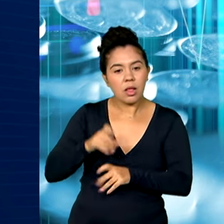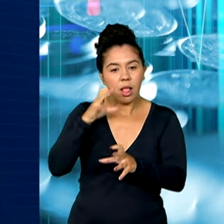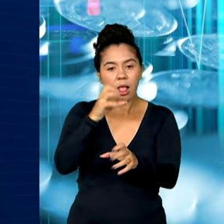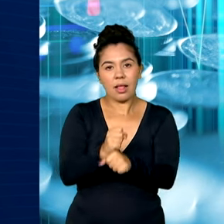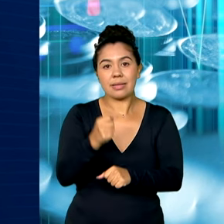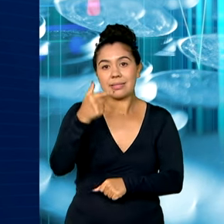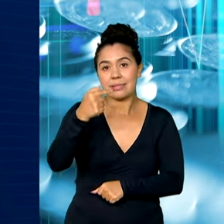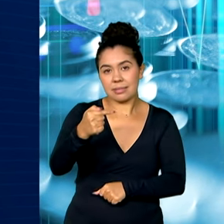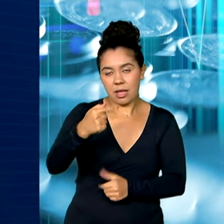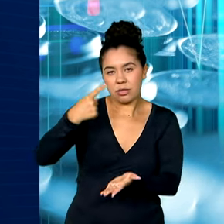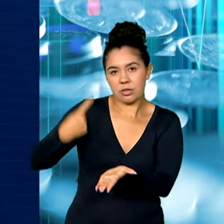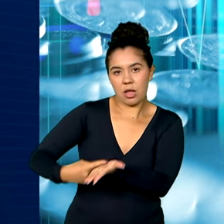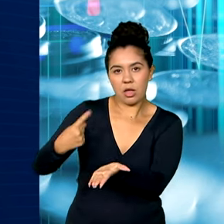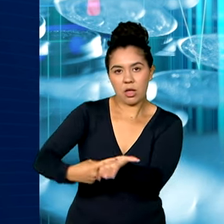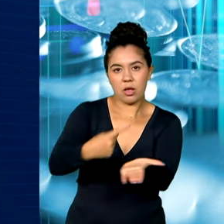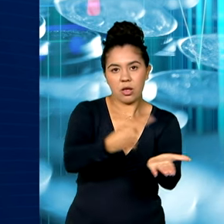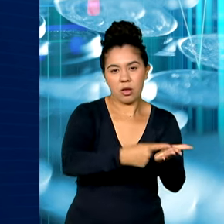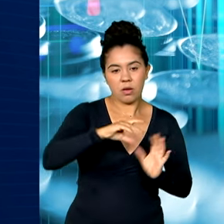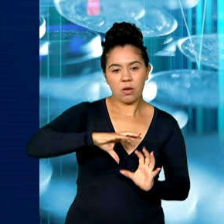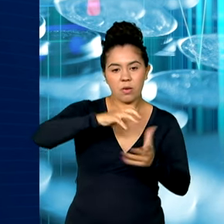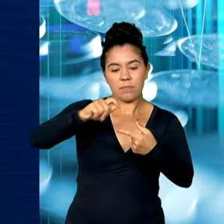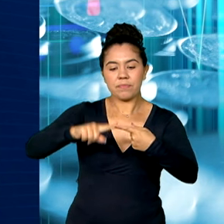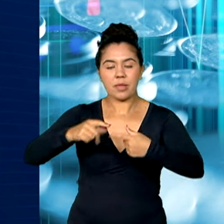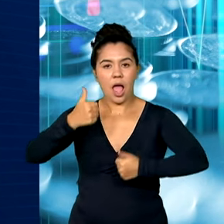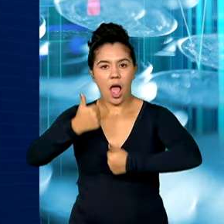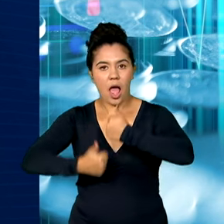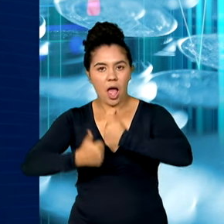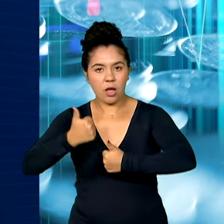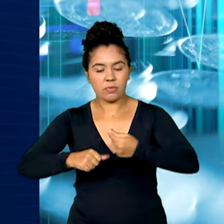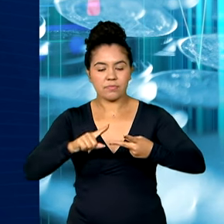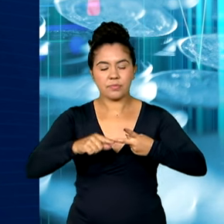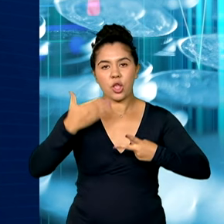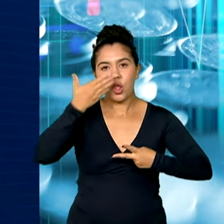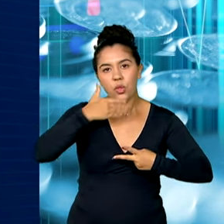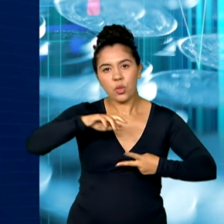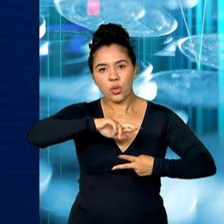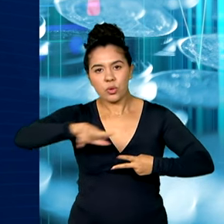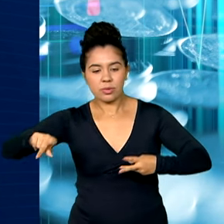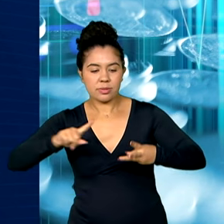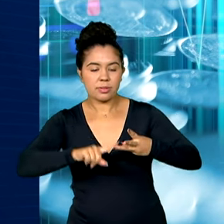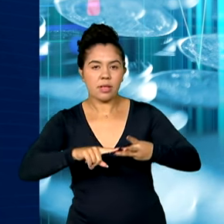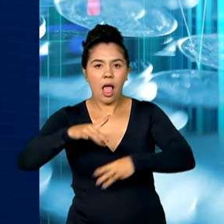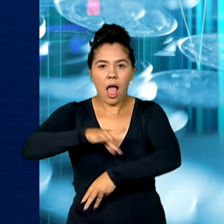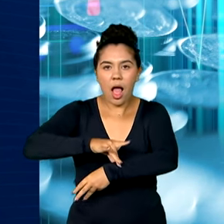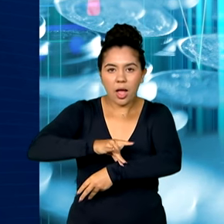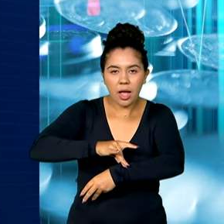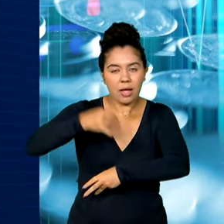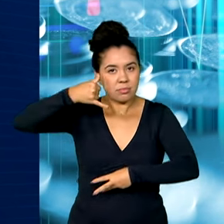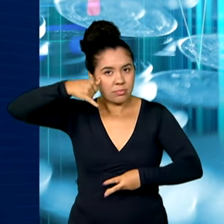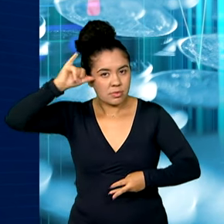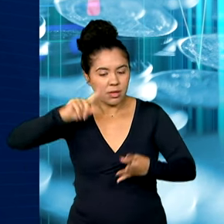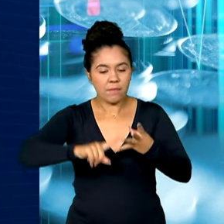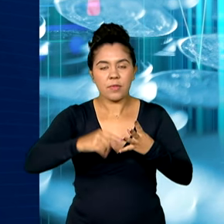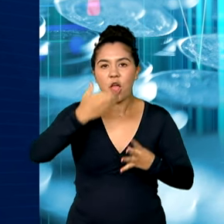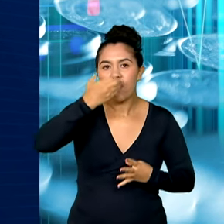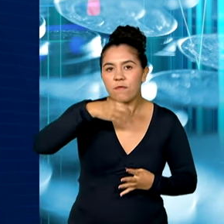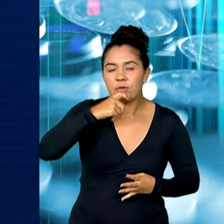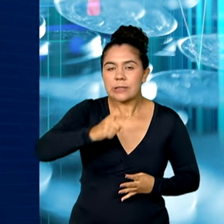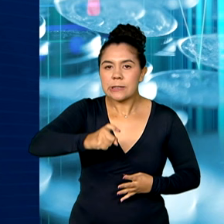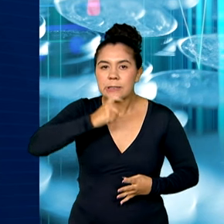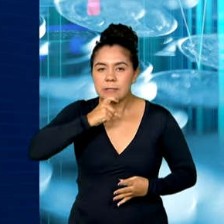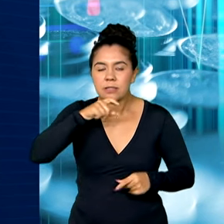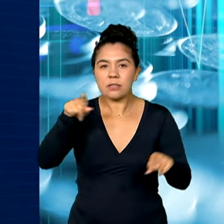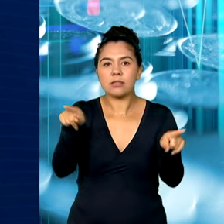internacional de setores como arroz beneficiado, doces, carne bovina, frutas congeladas, máquinas para